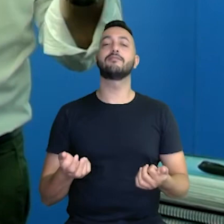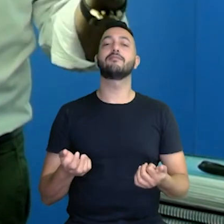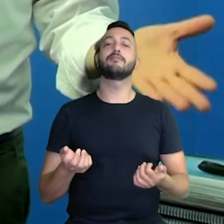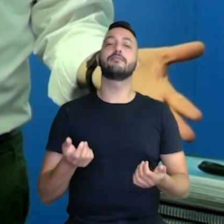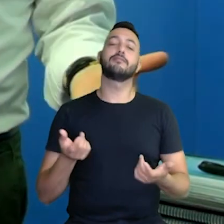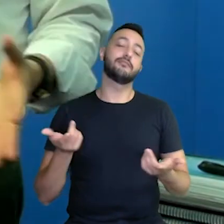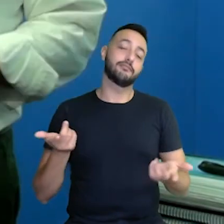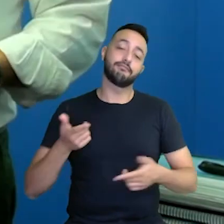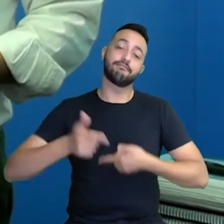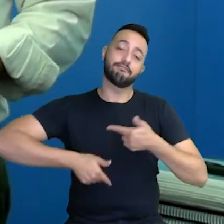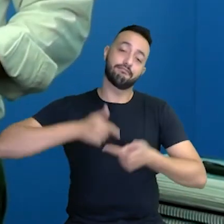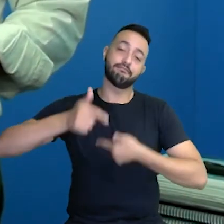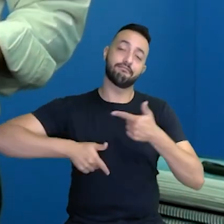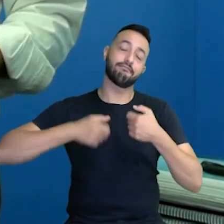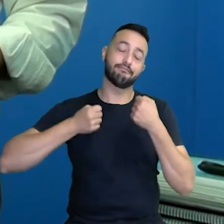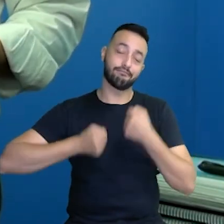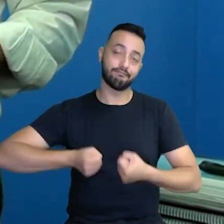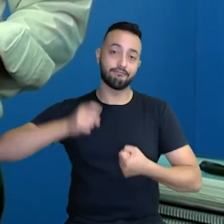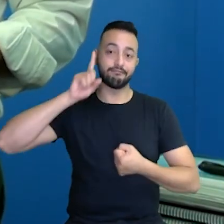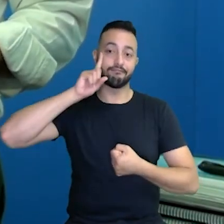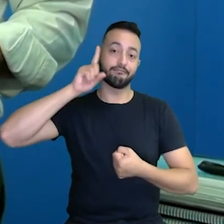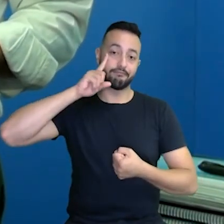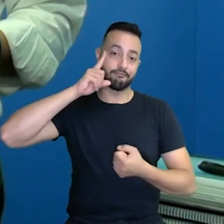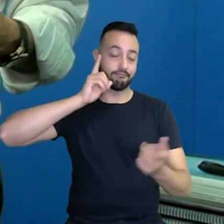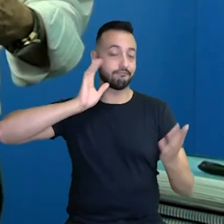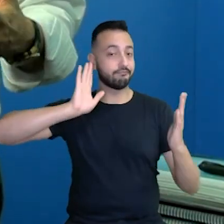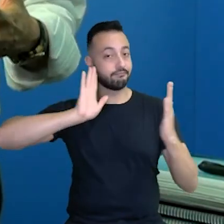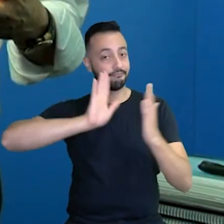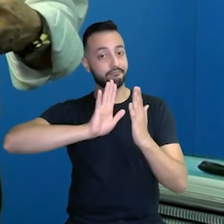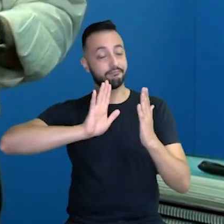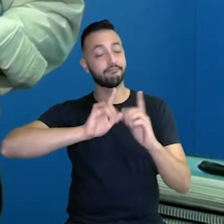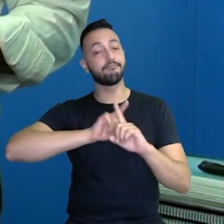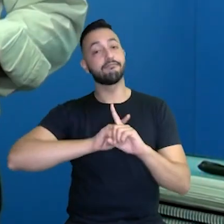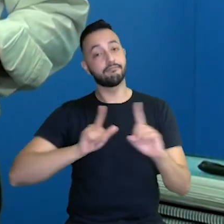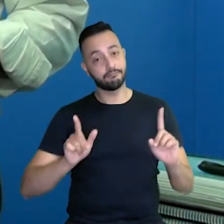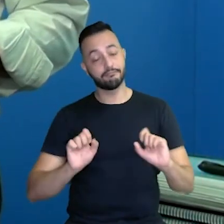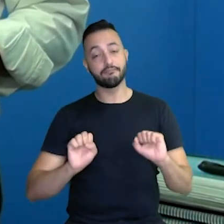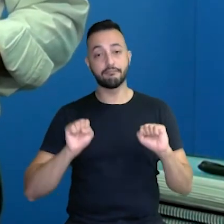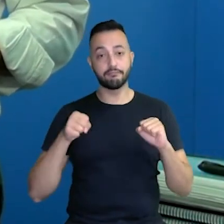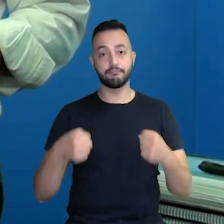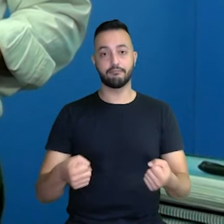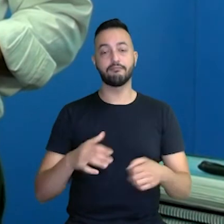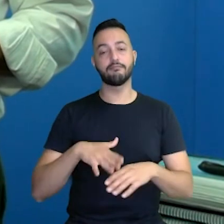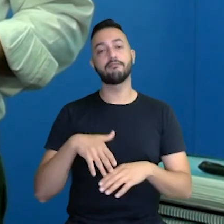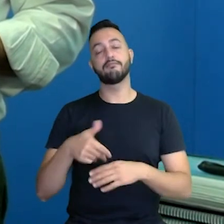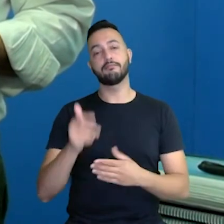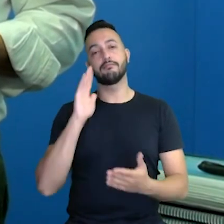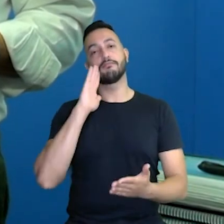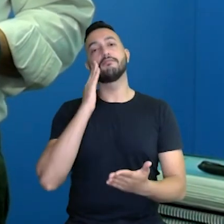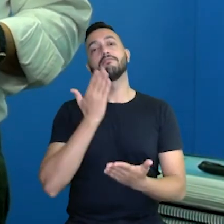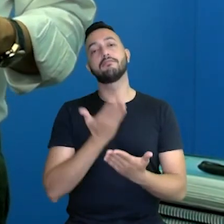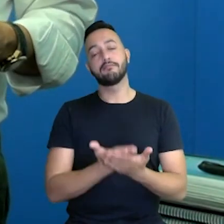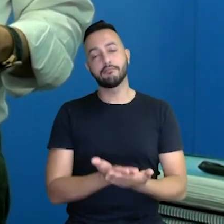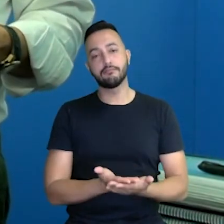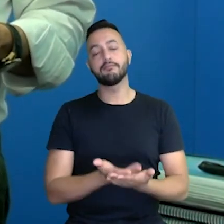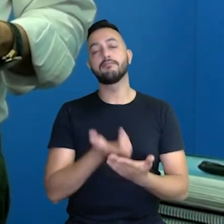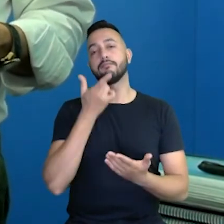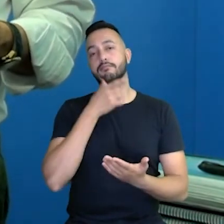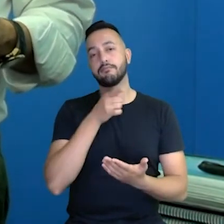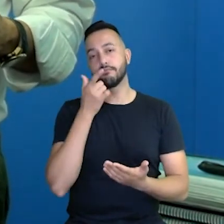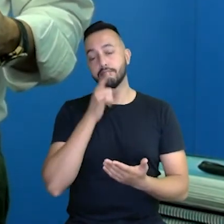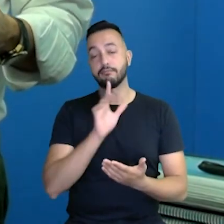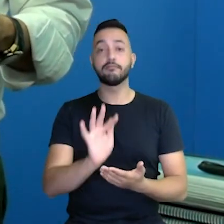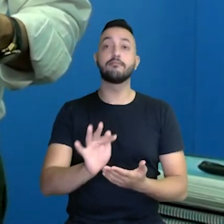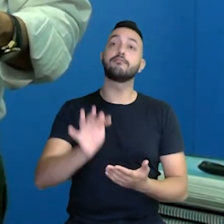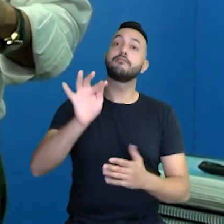matando o leão por dia, com todos esses desafios, mas estamos fazendo o nosso melhor e acredito que nós vamos ter resultados